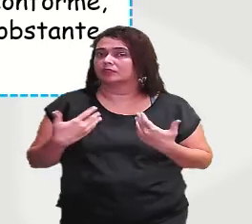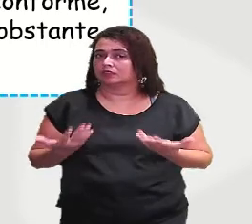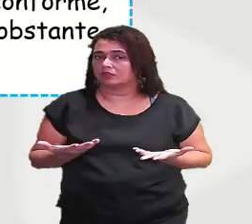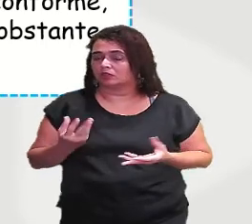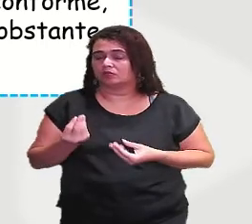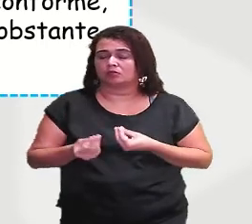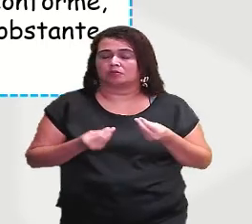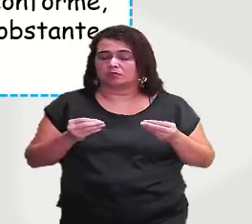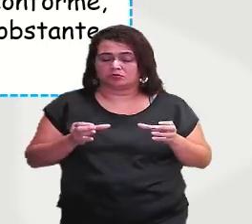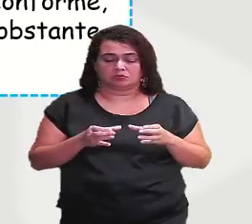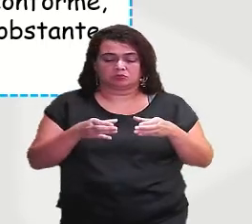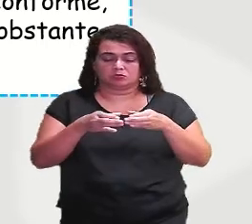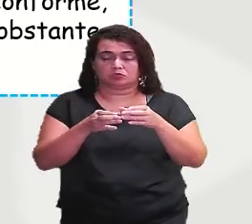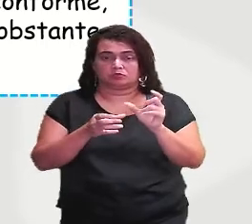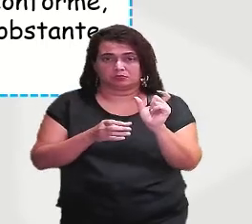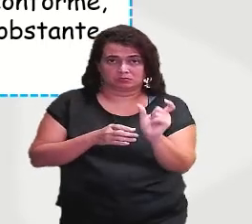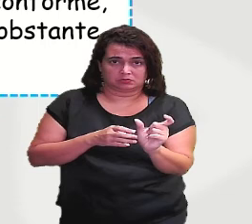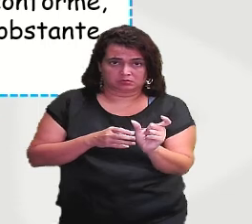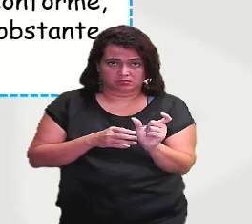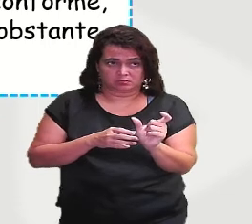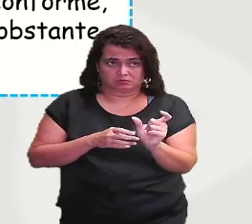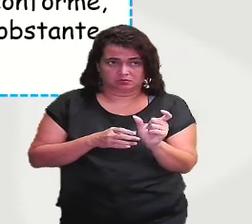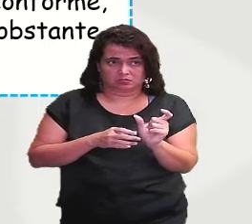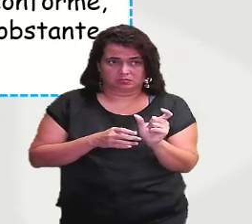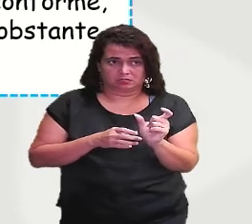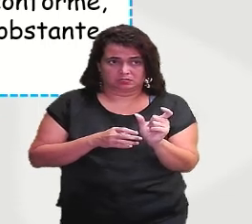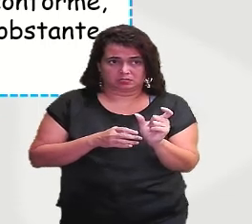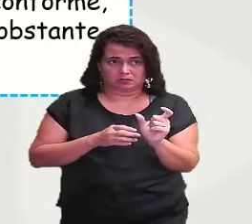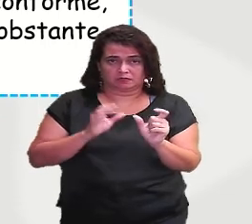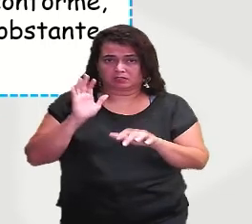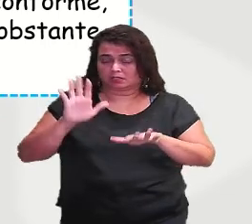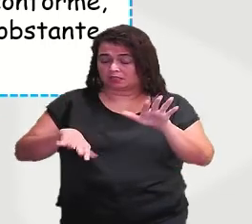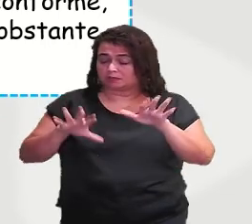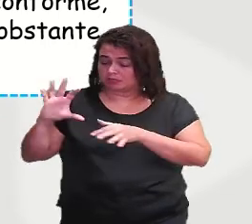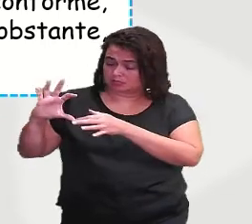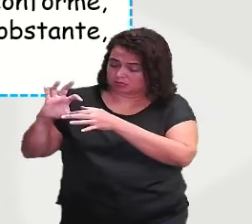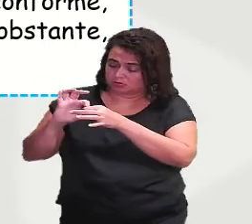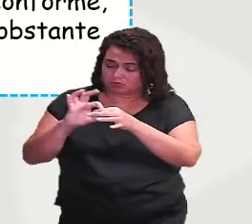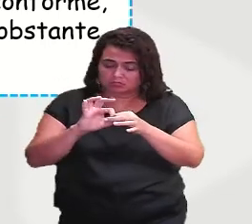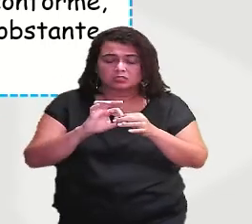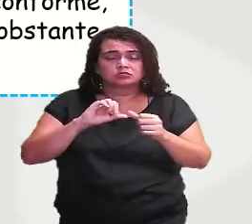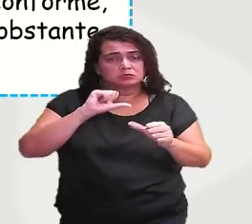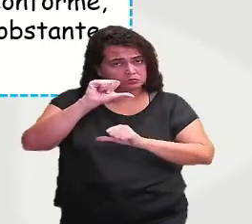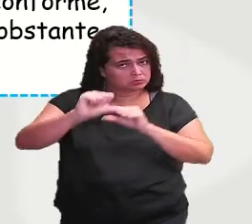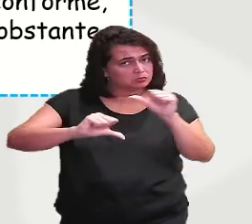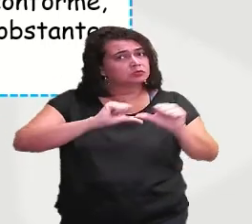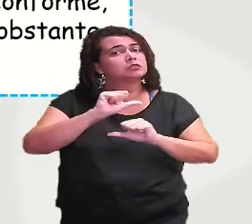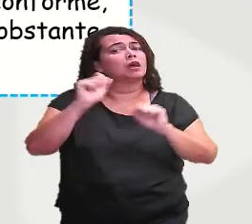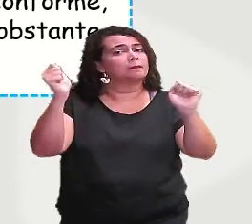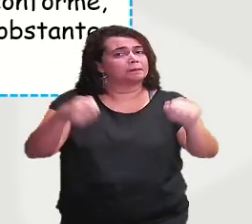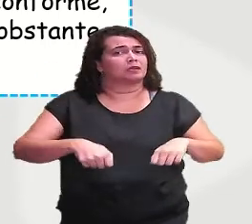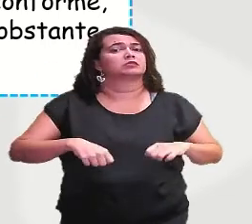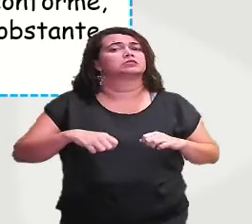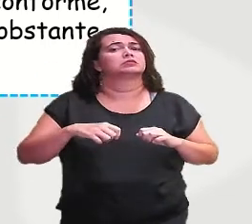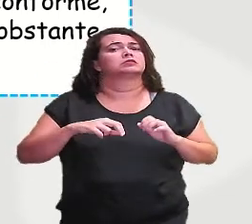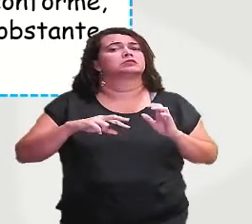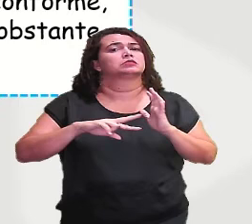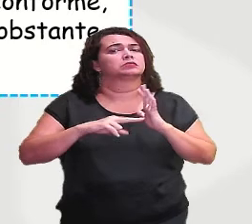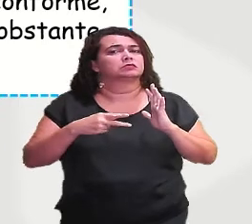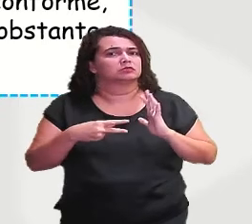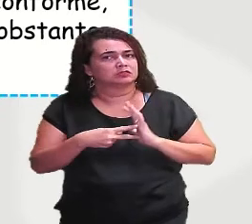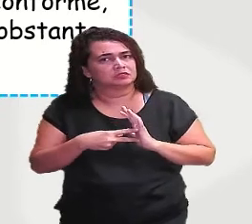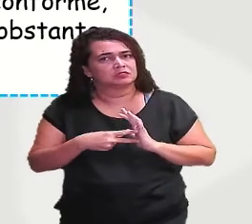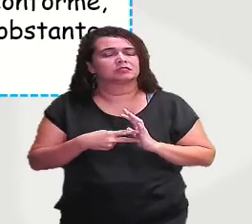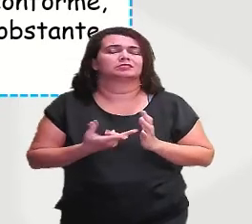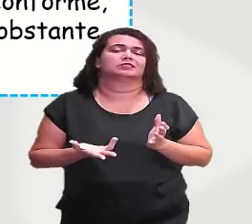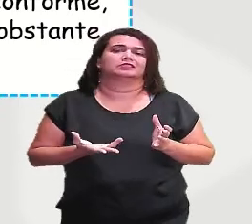palavras é que uma palavra, dependendo do contexto, ela pode modificar ali a sua classificação.